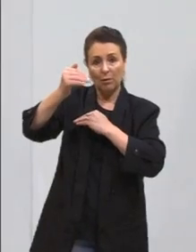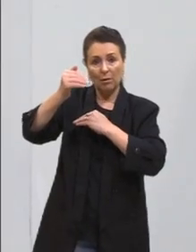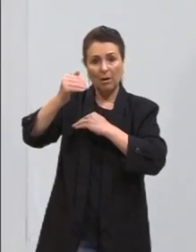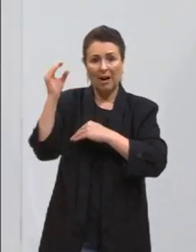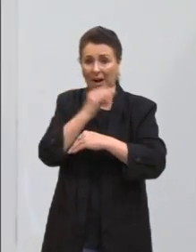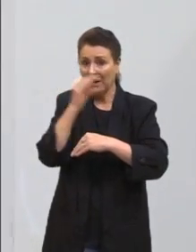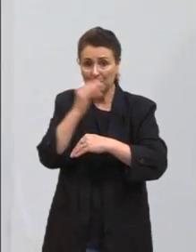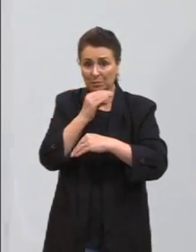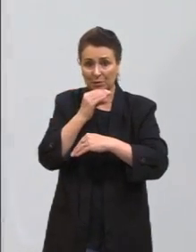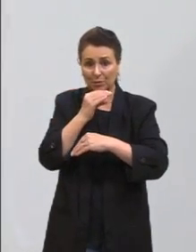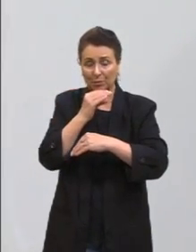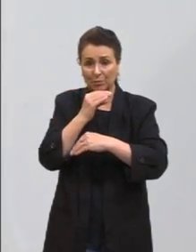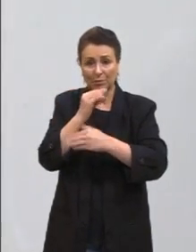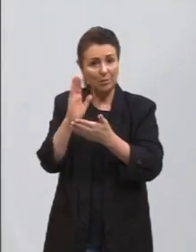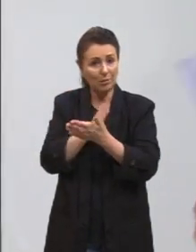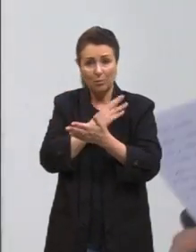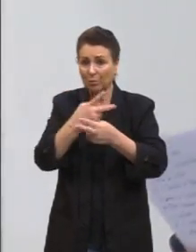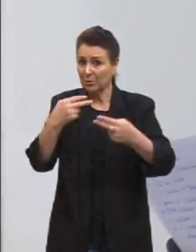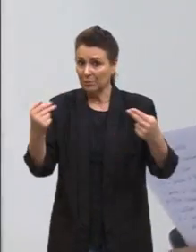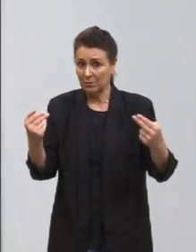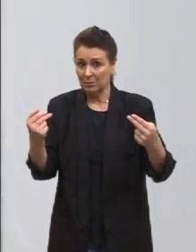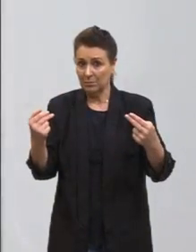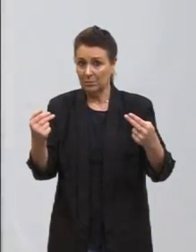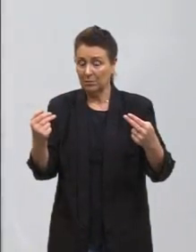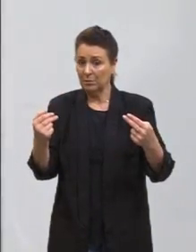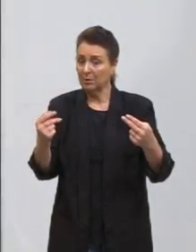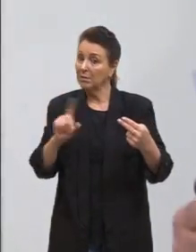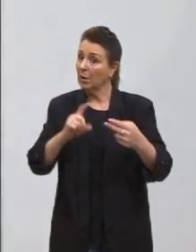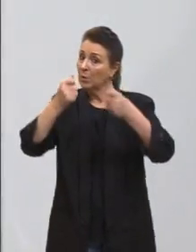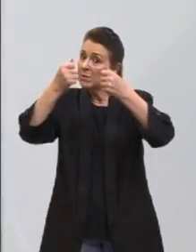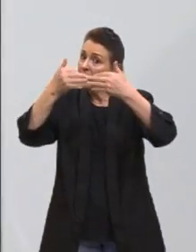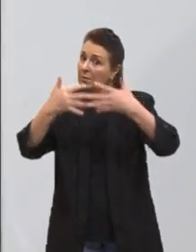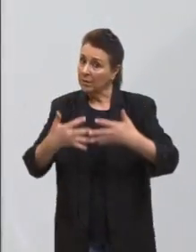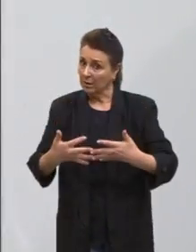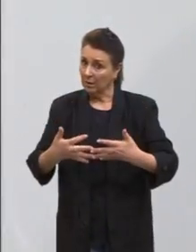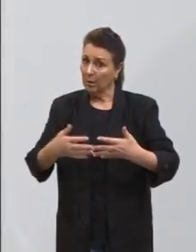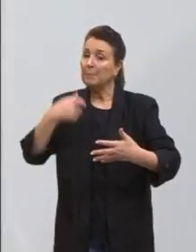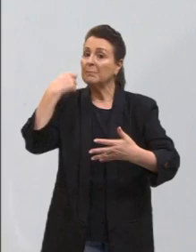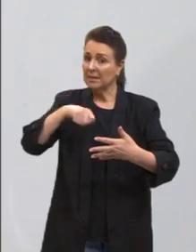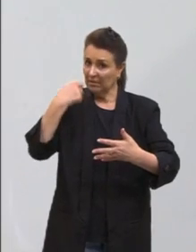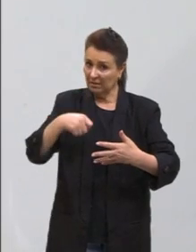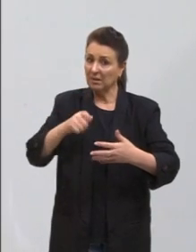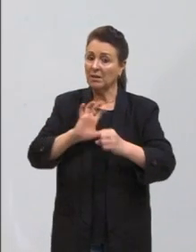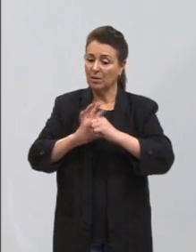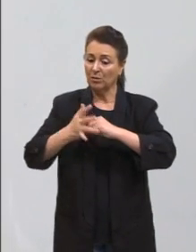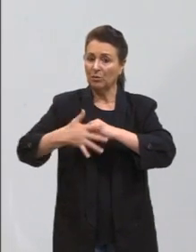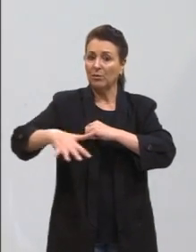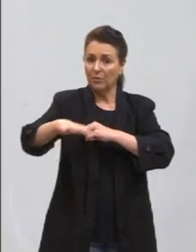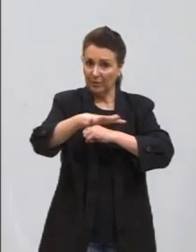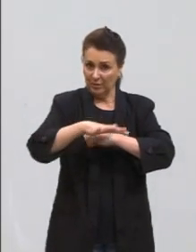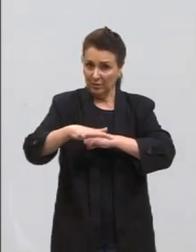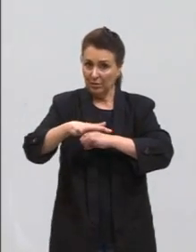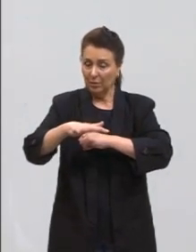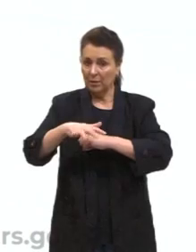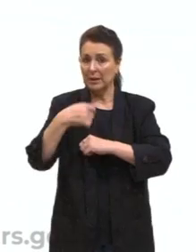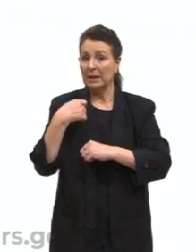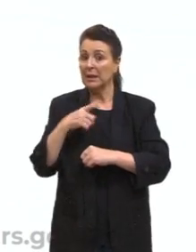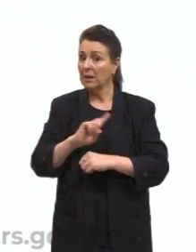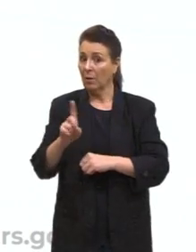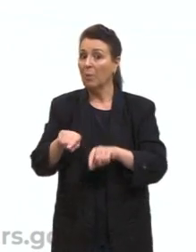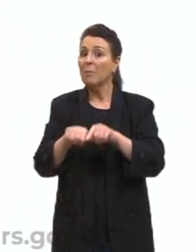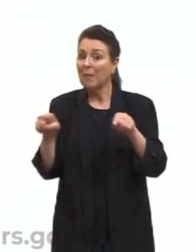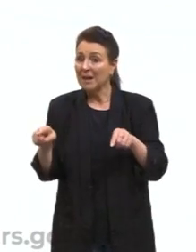não se avançariam tanto. Não justifico aqui dizer que precisamos desses momentos críticos para que nós avancemos, né?